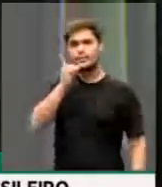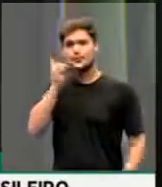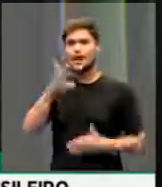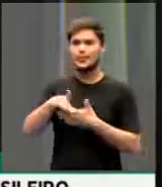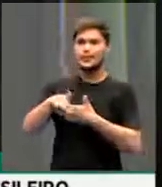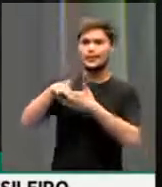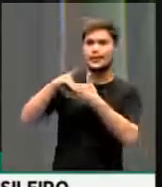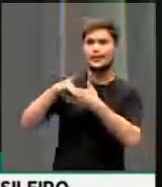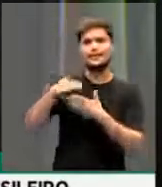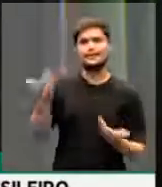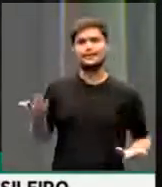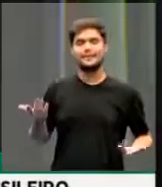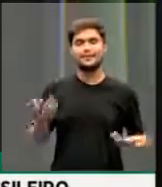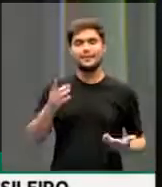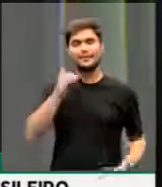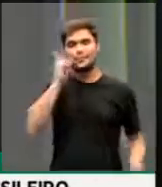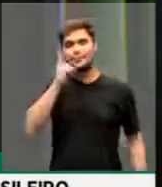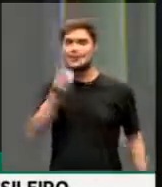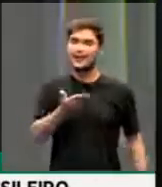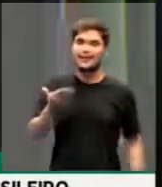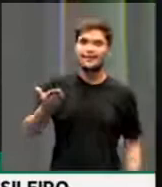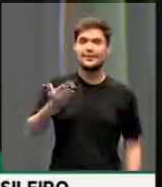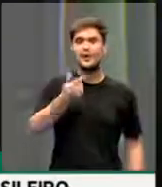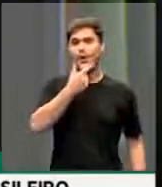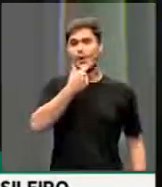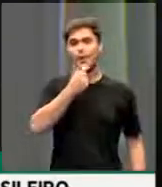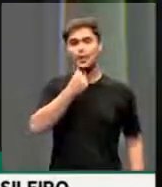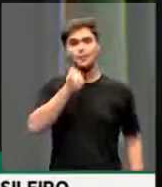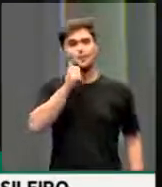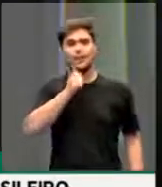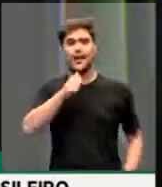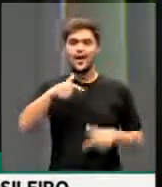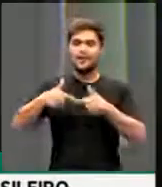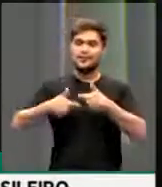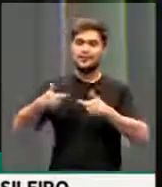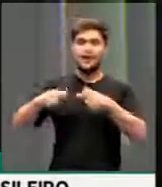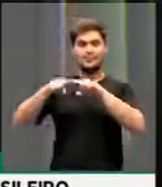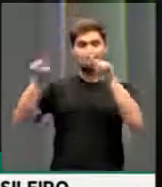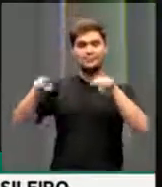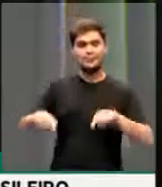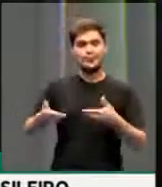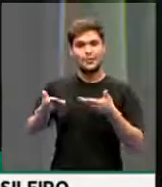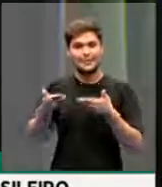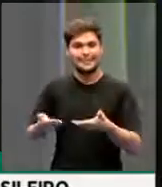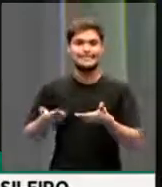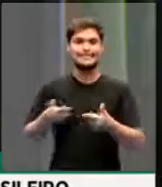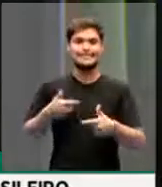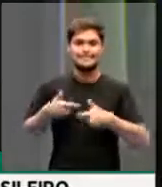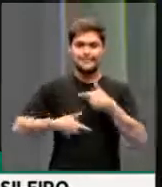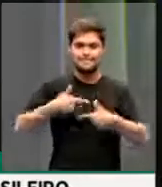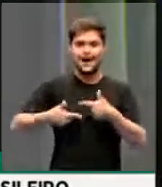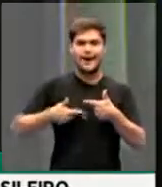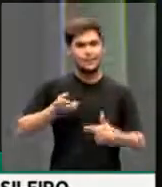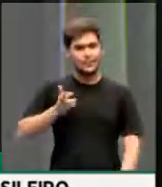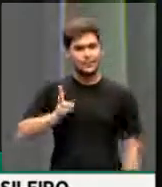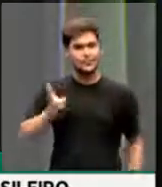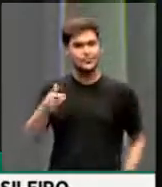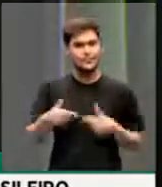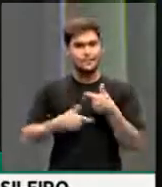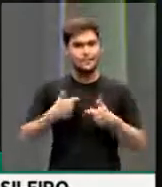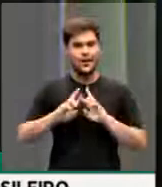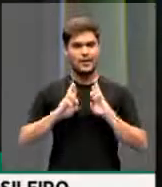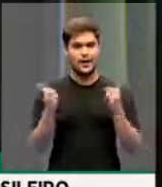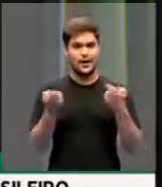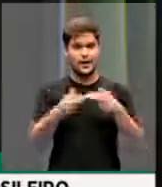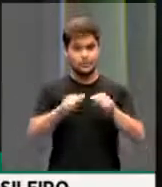parlamentares da Casa, os senhores e senhores funcionários aqui também se empenhando para garantir o funcionamento das sessões